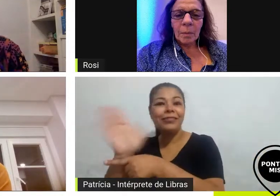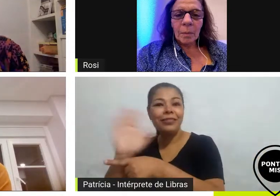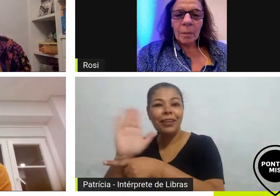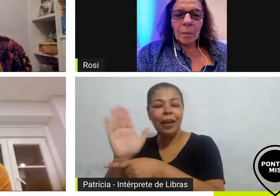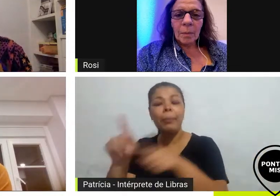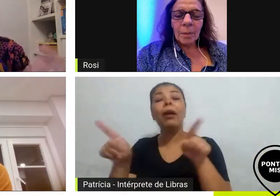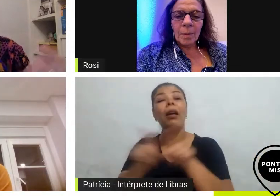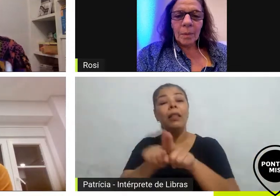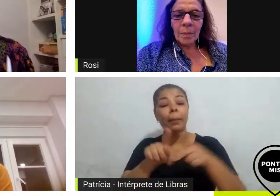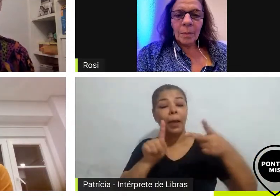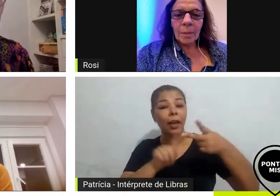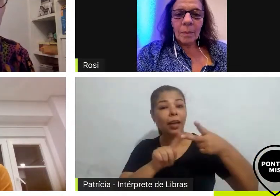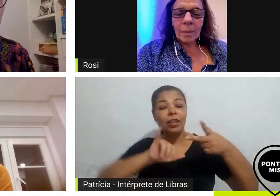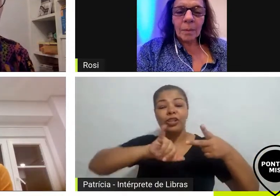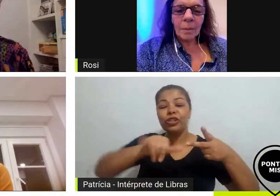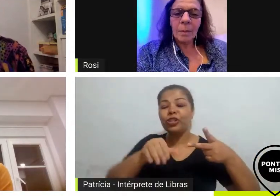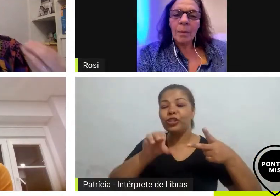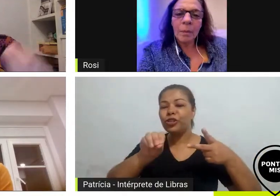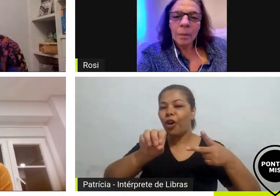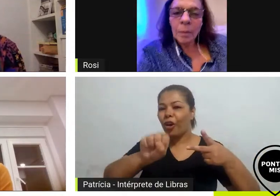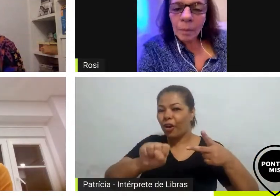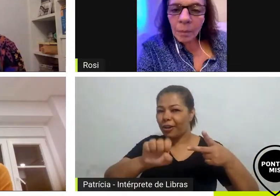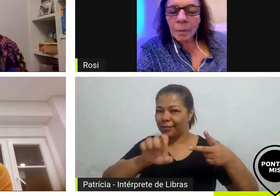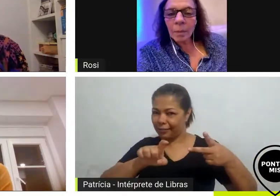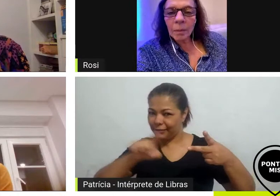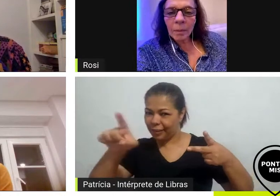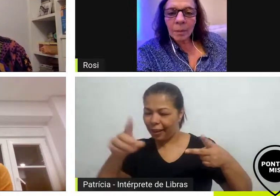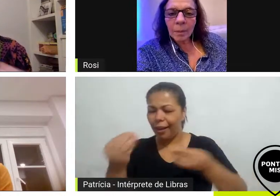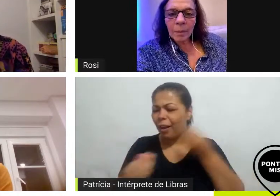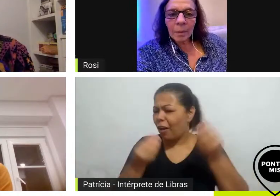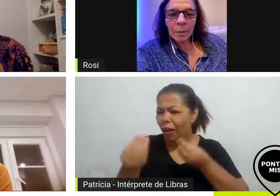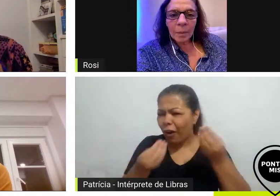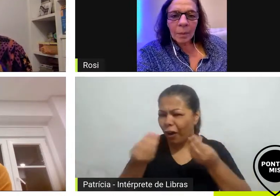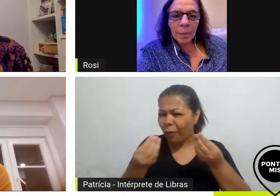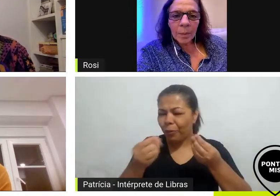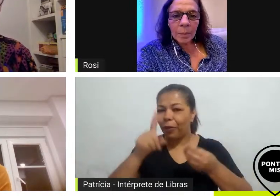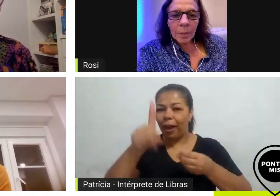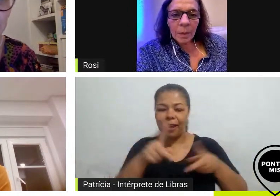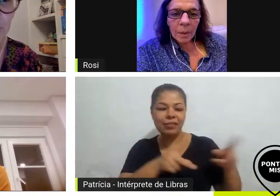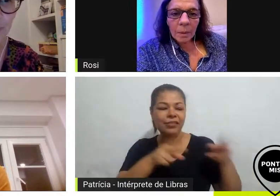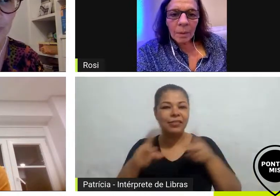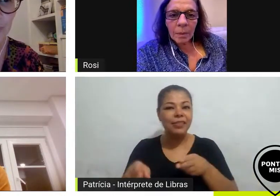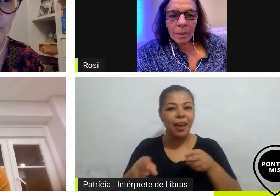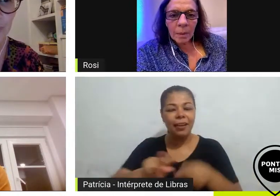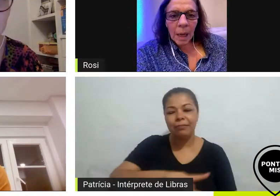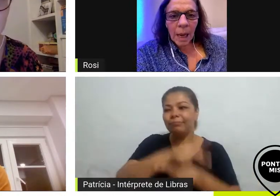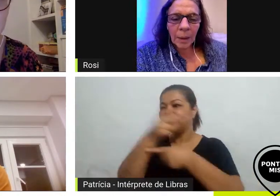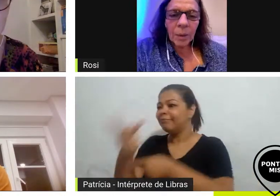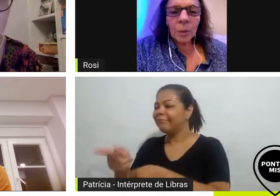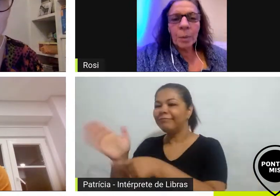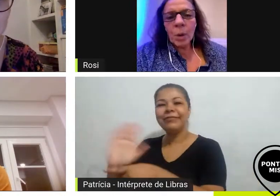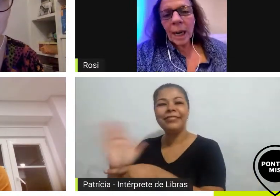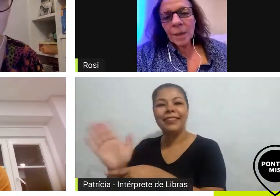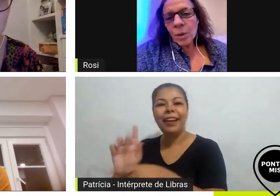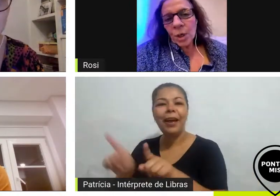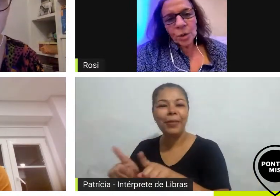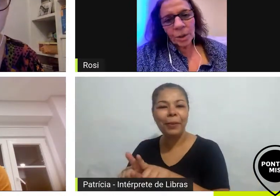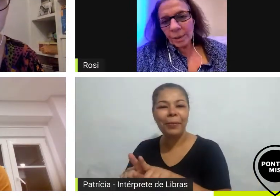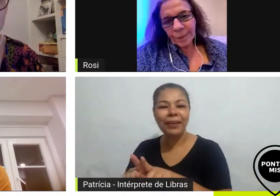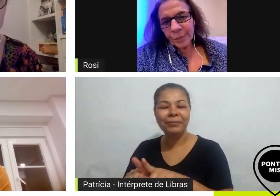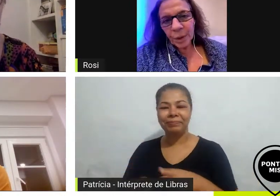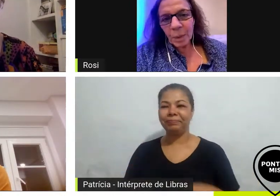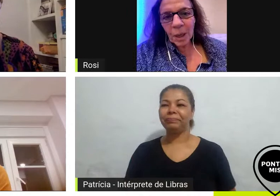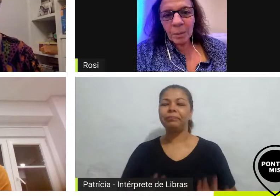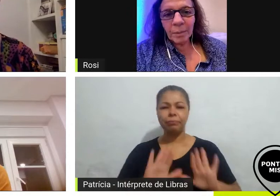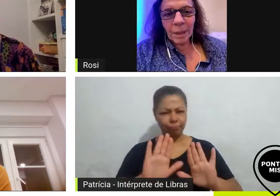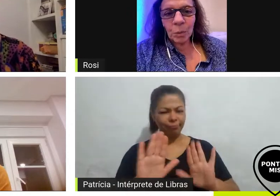quais personagens que iriam da série para o filme vamos começar com a Rosi depois eu puxo para o José no meu caso a gente